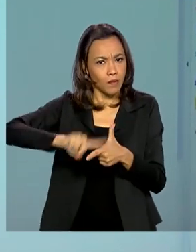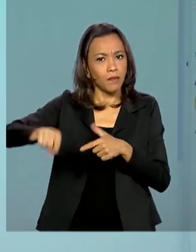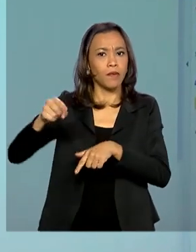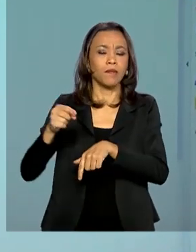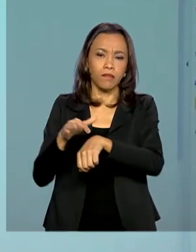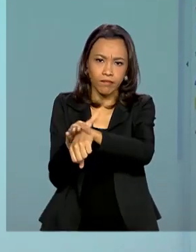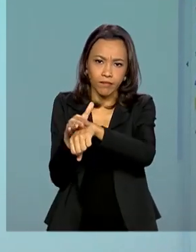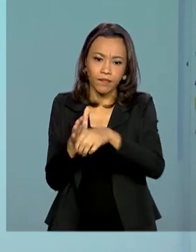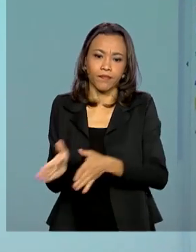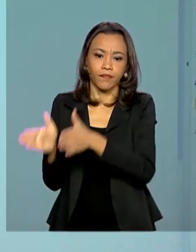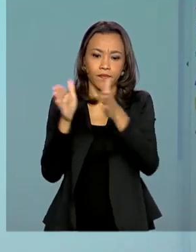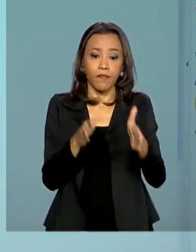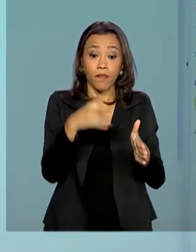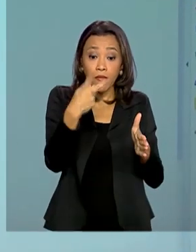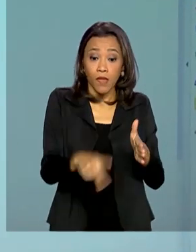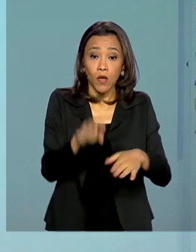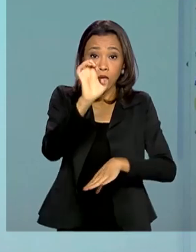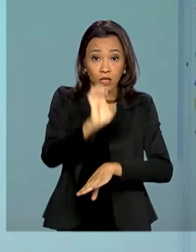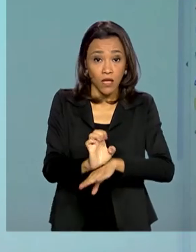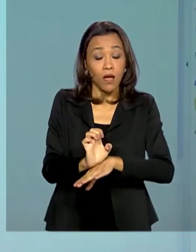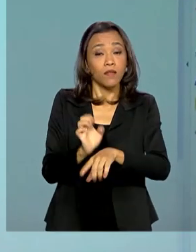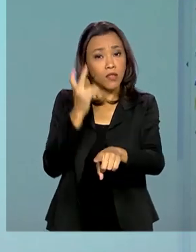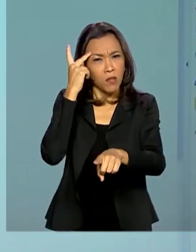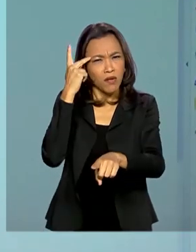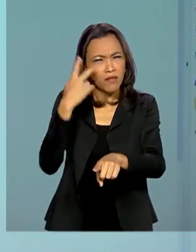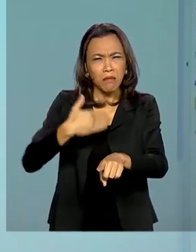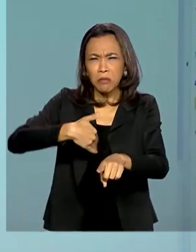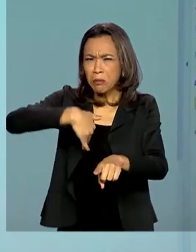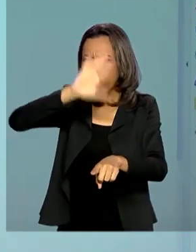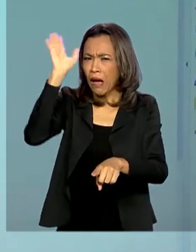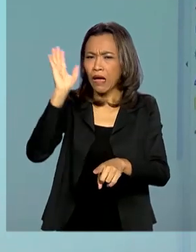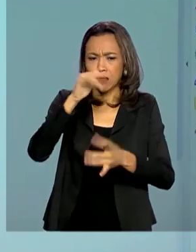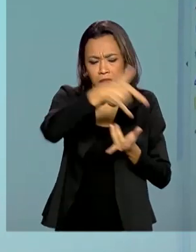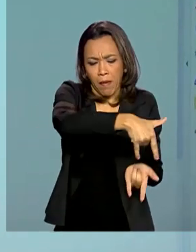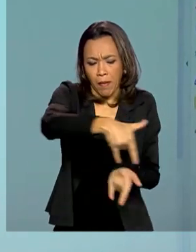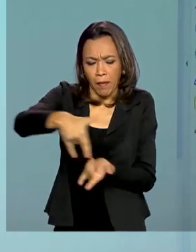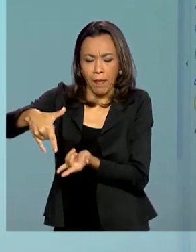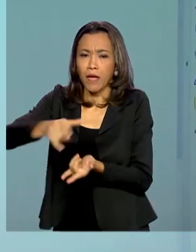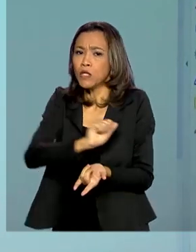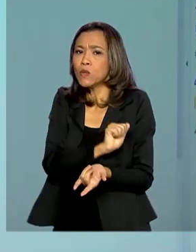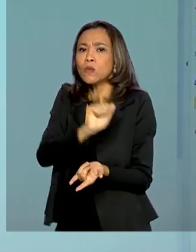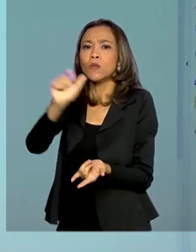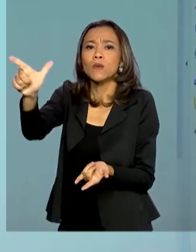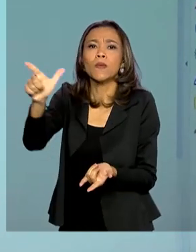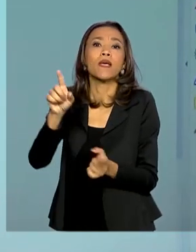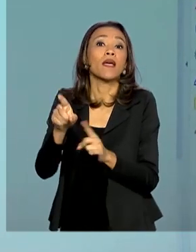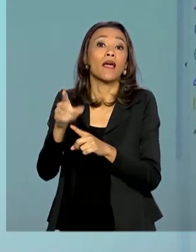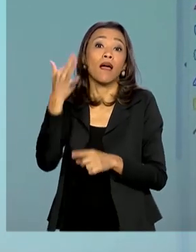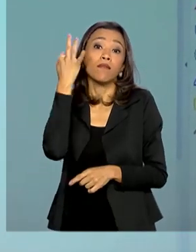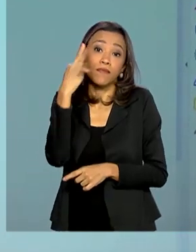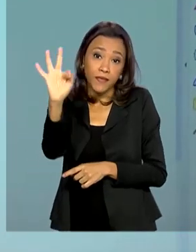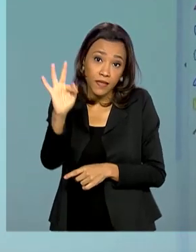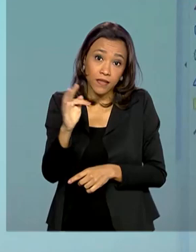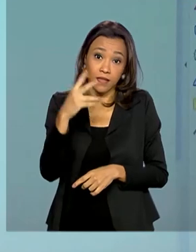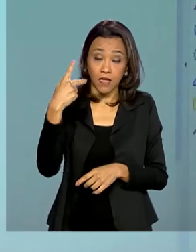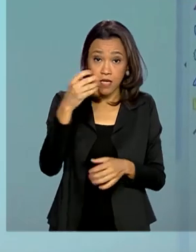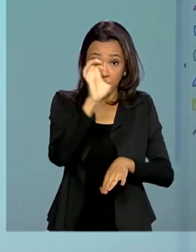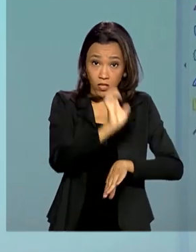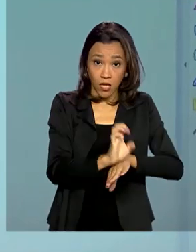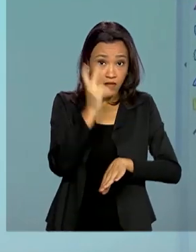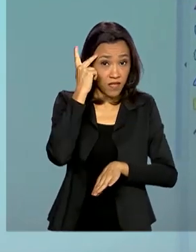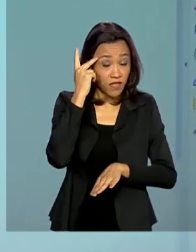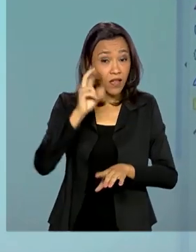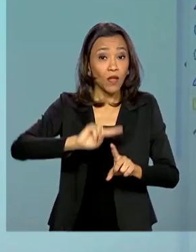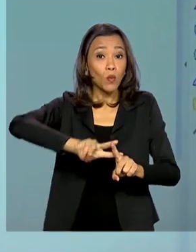de São Paulo tem mais leitos de UTI que toda a França. Só o estado de São Paulo tem quase o dobro de